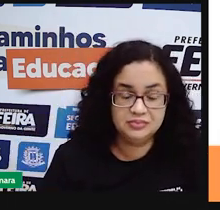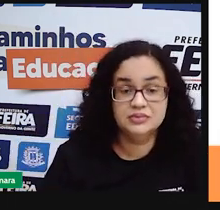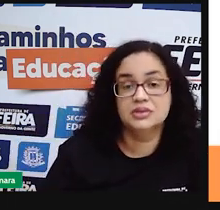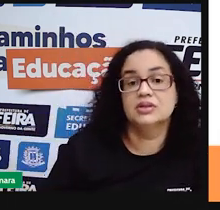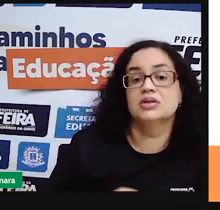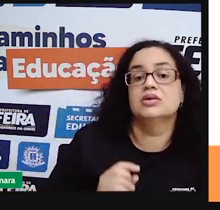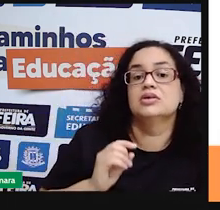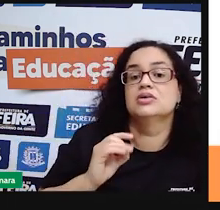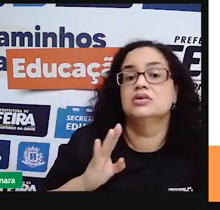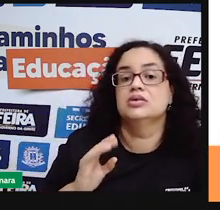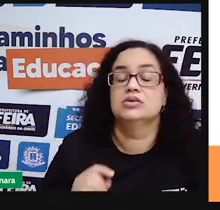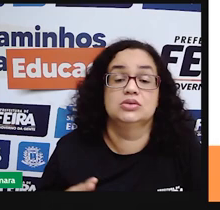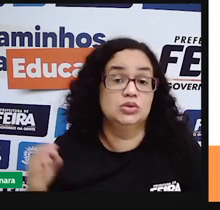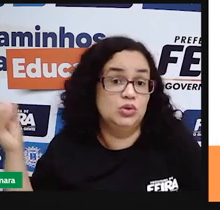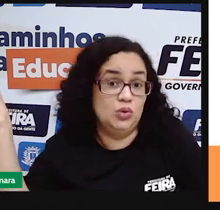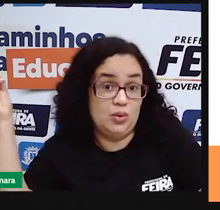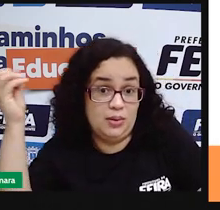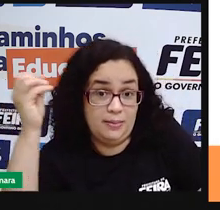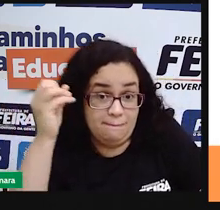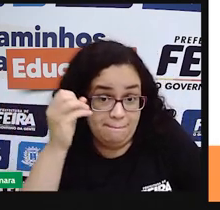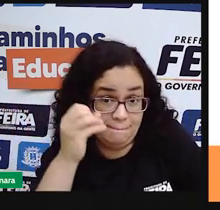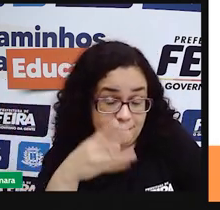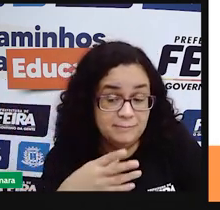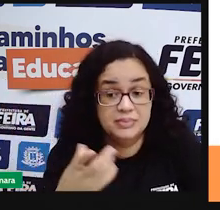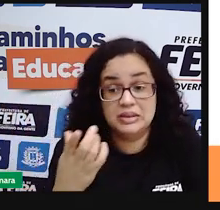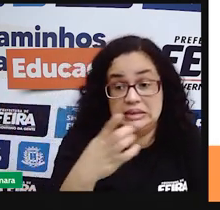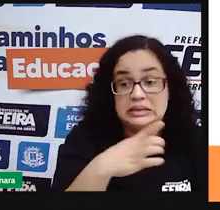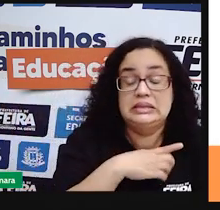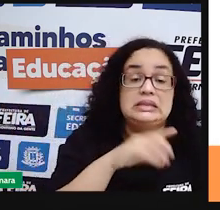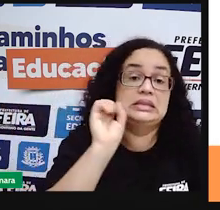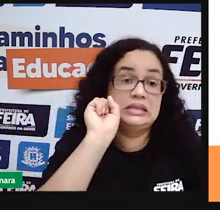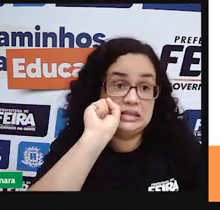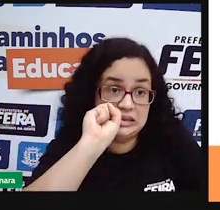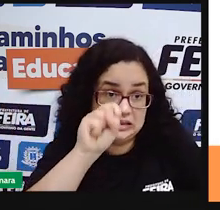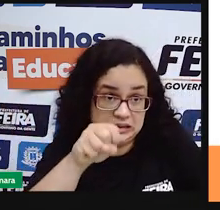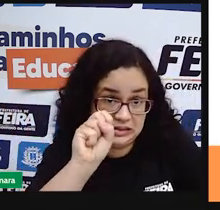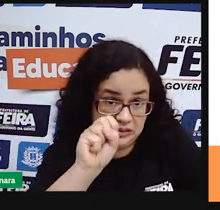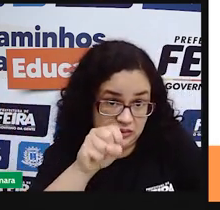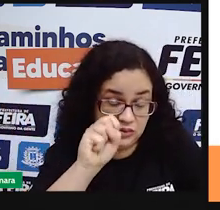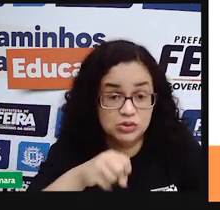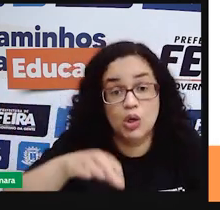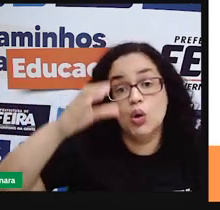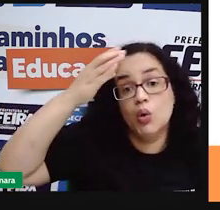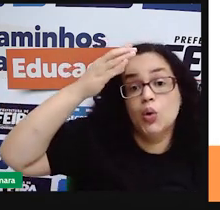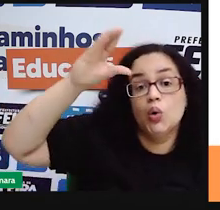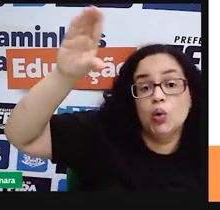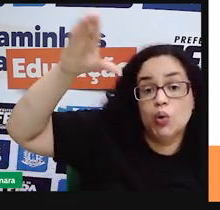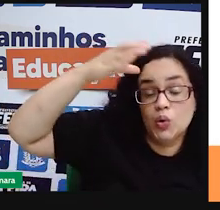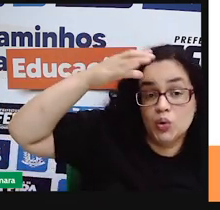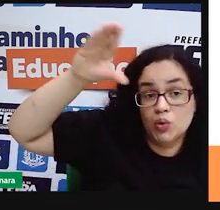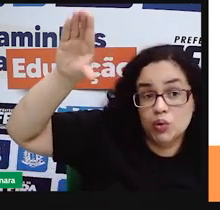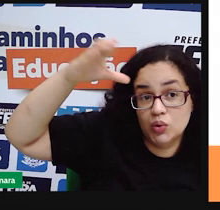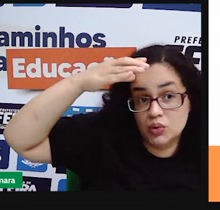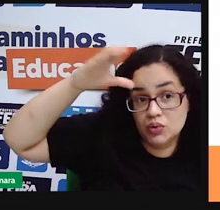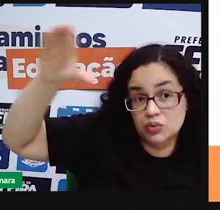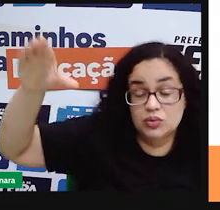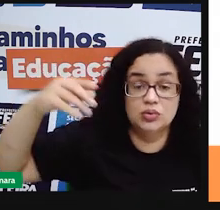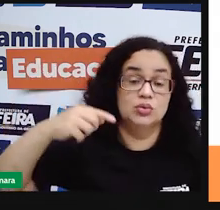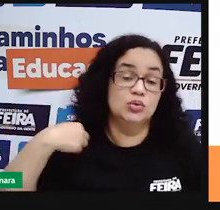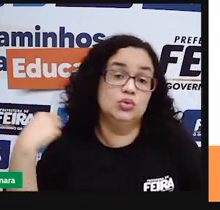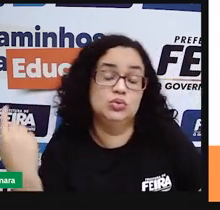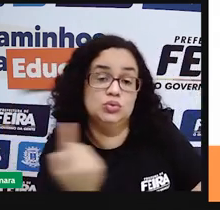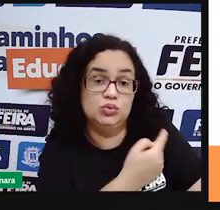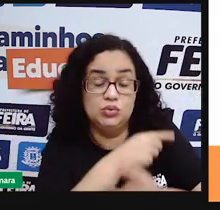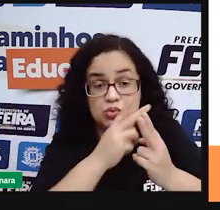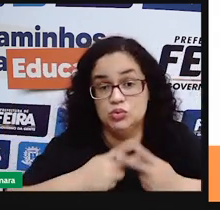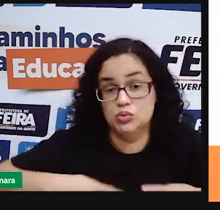não são atrasados. Eles são, sim, fazedores de cultura, né? Pertencentes ao nosso povo e não